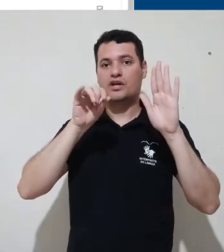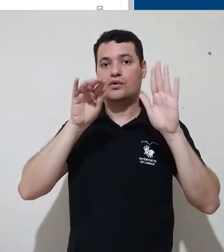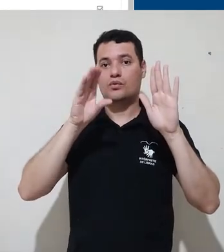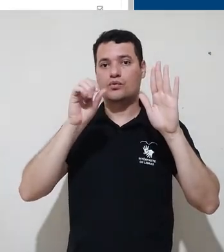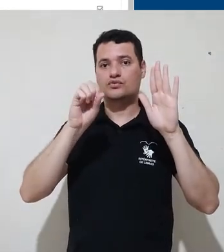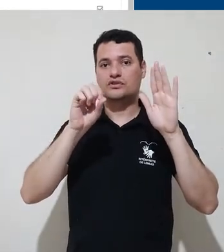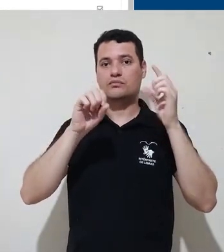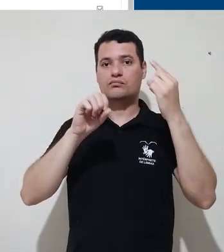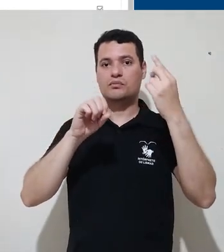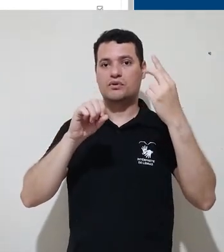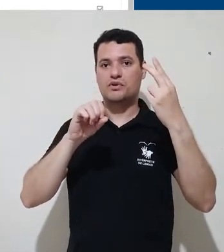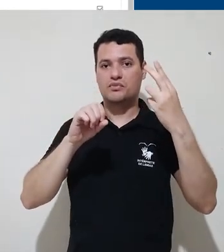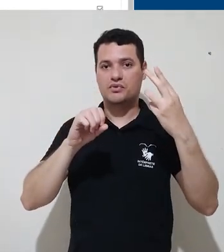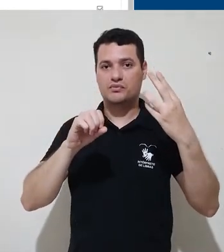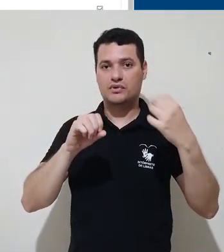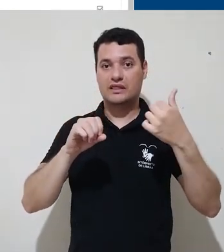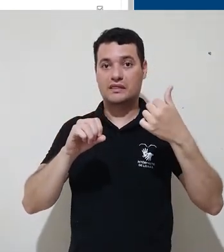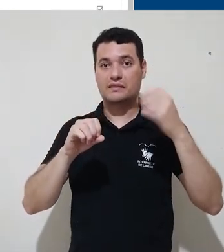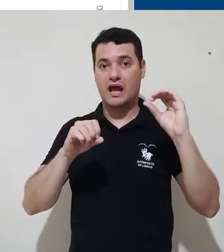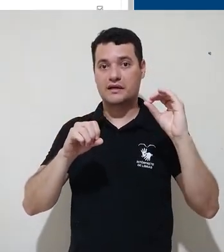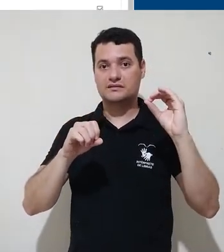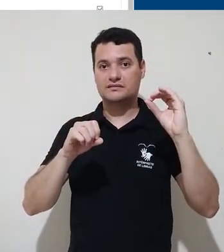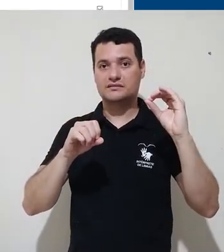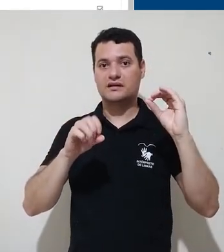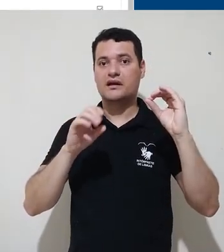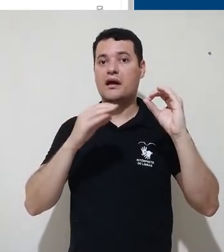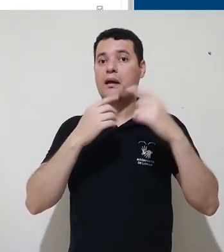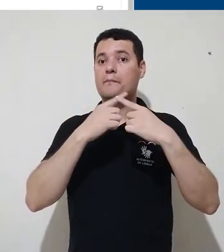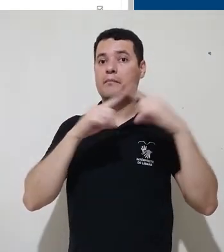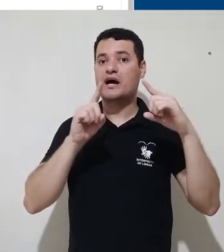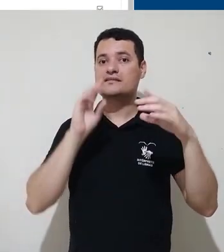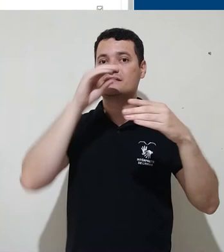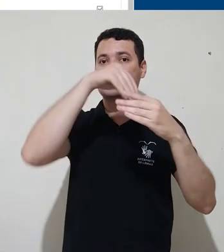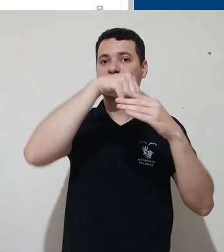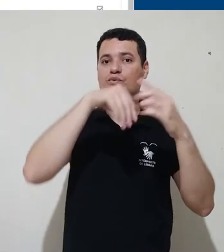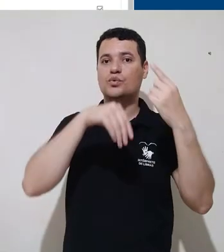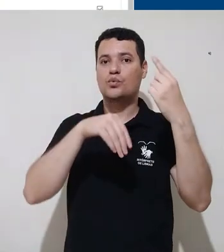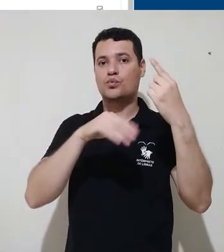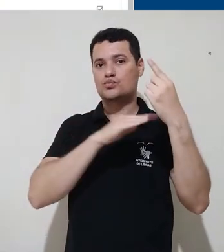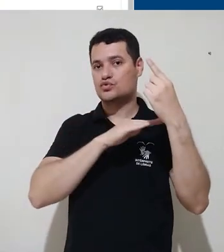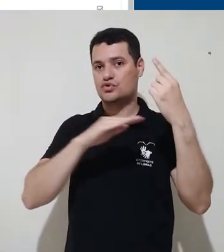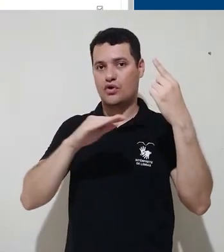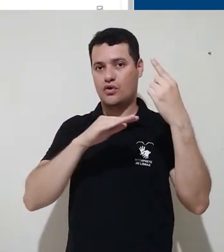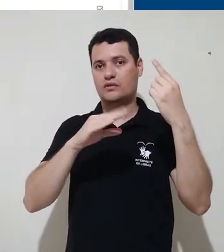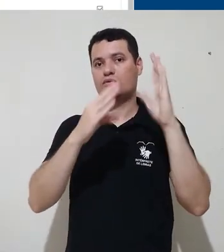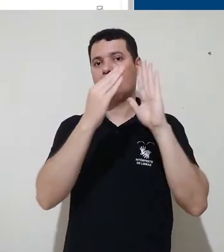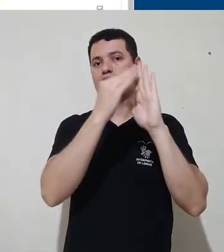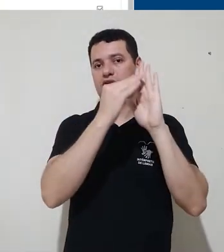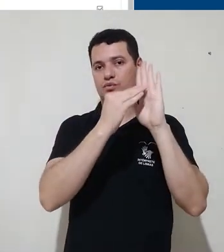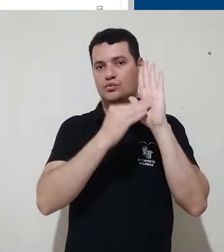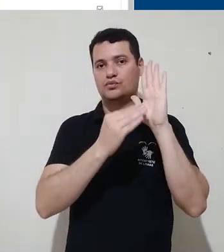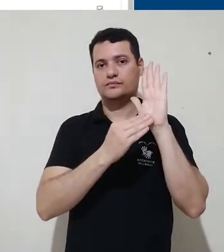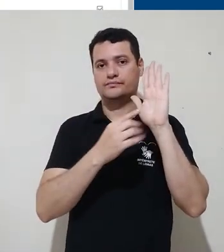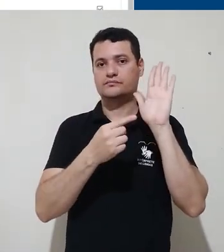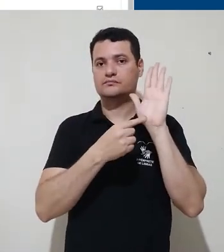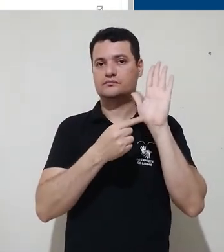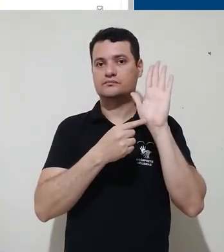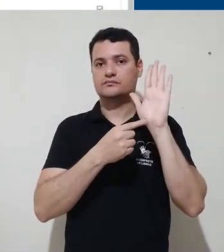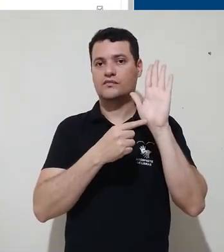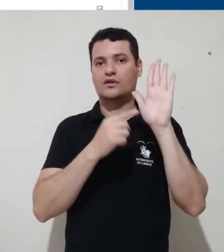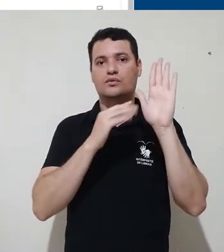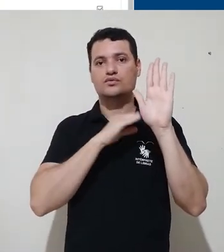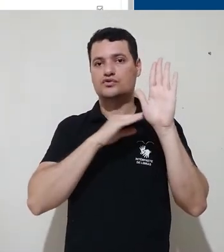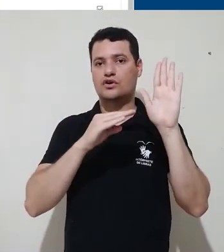Repare que eu tenho tópicos de 1 a 10, mas apenas o tópico 1 possui conteúdo inserido dentro dele. E